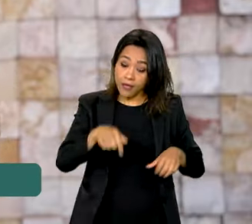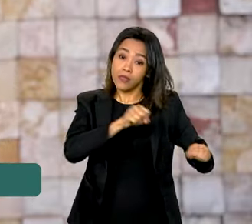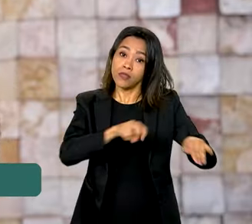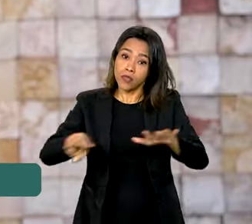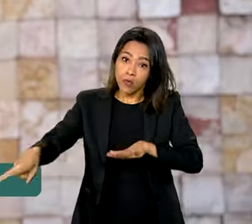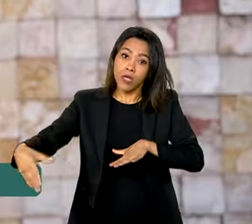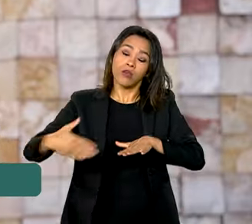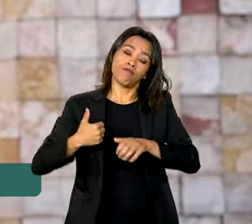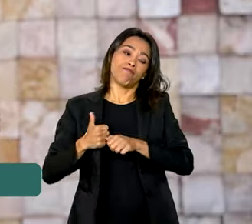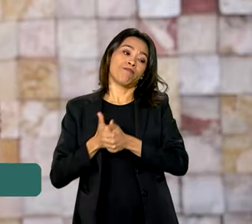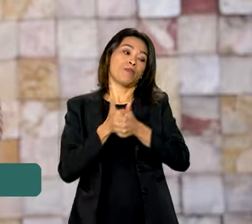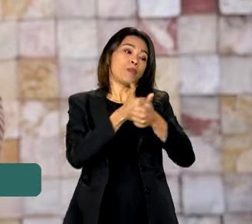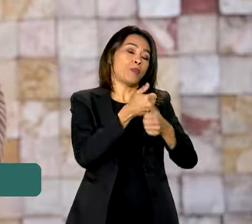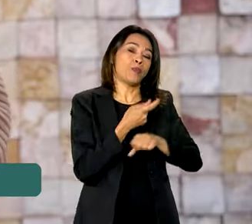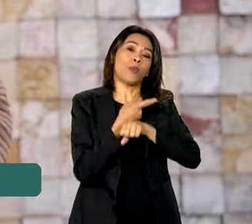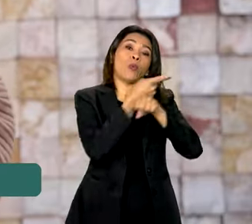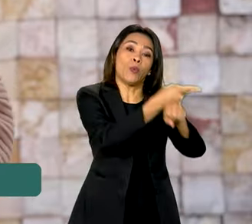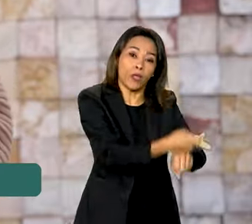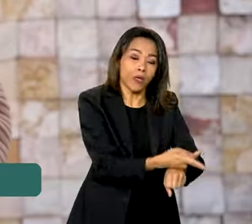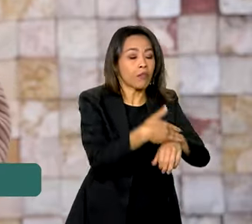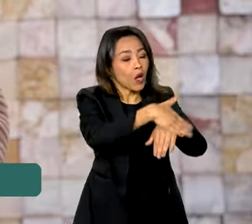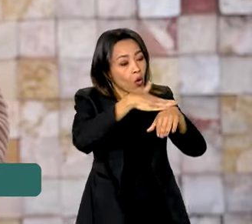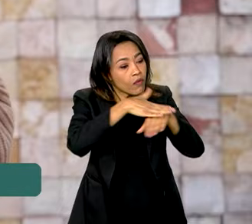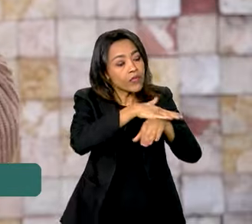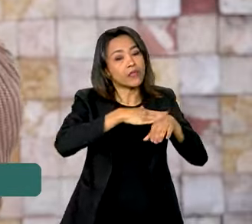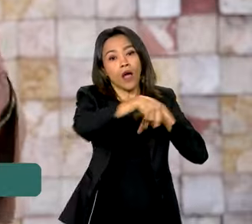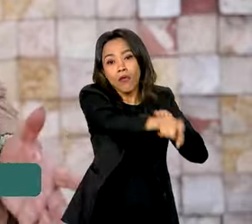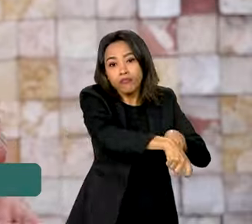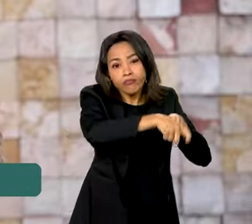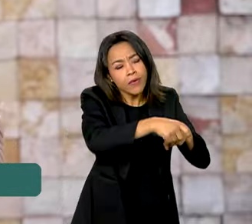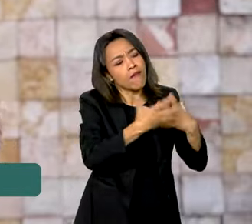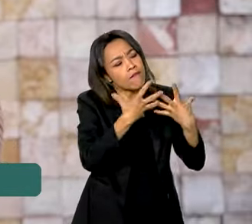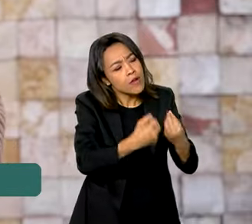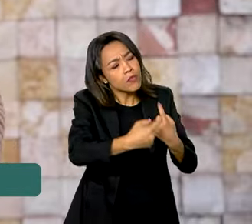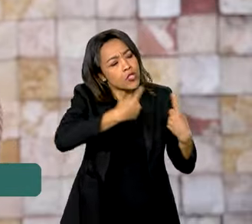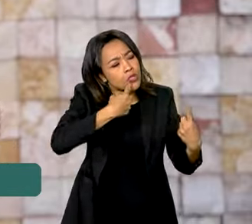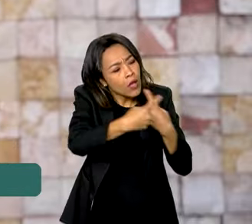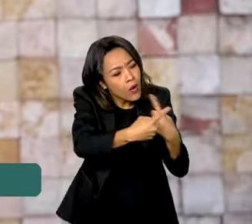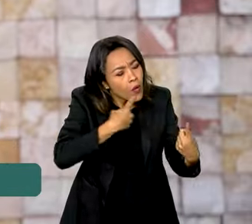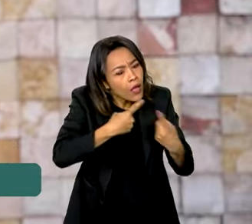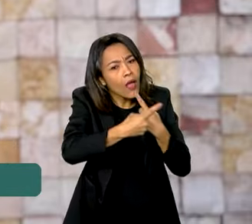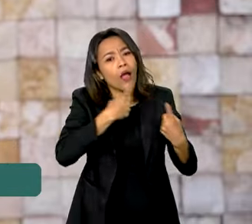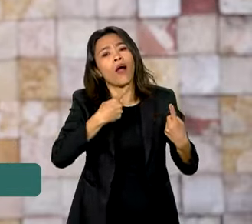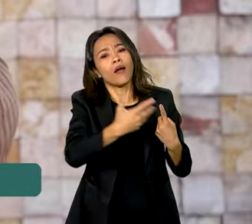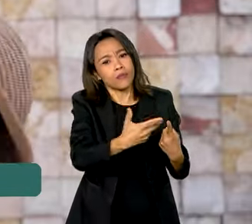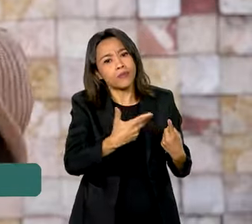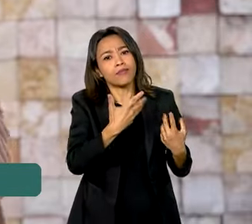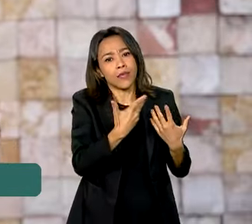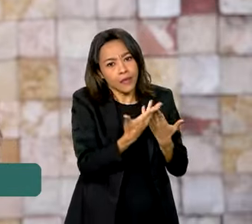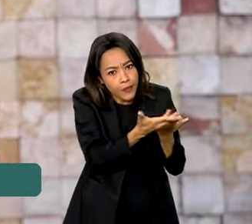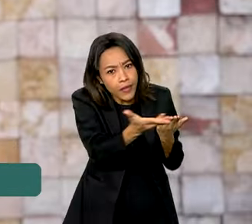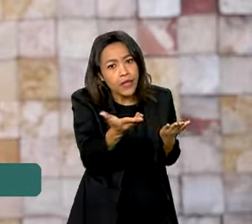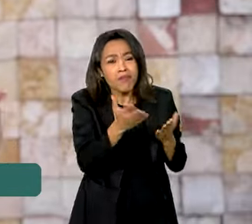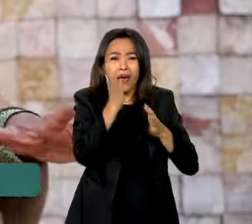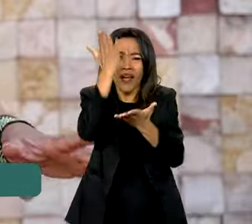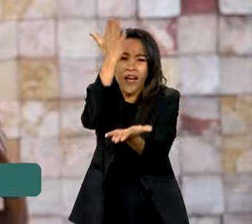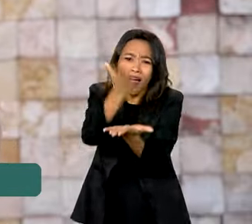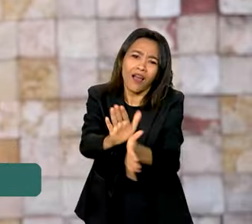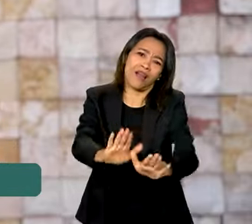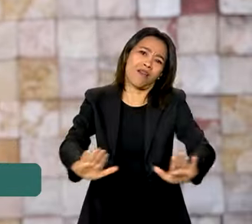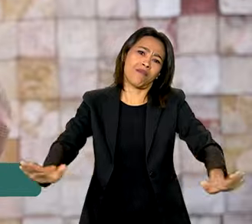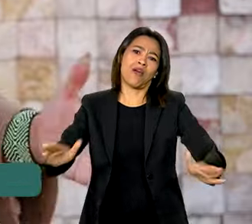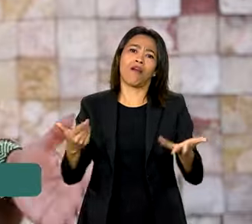buscar uma solução dialogada, conversada e cessar os